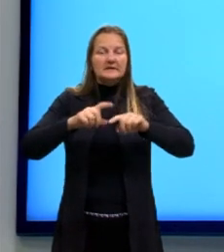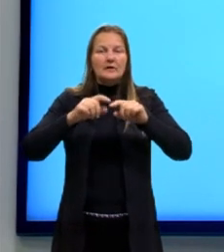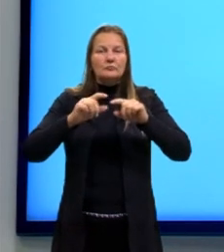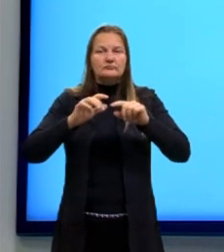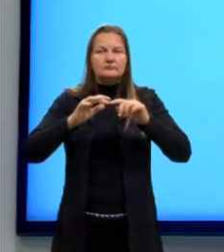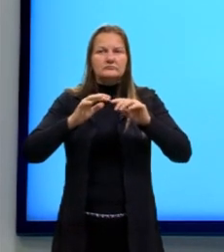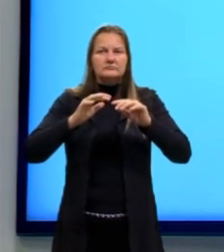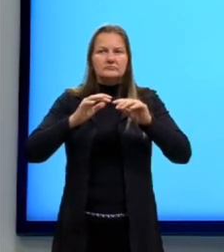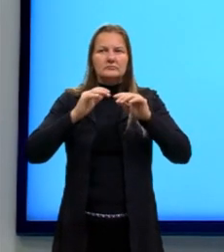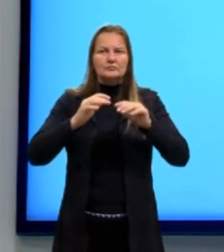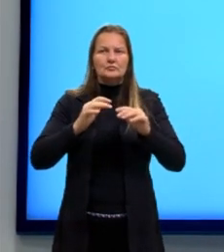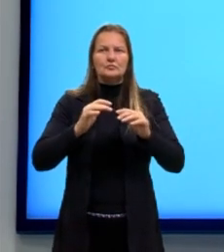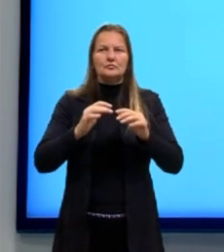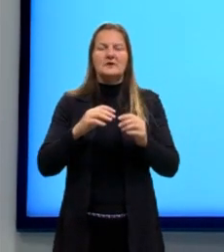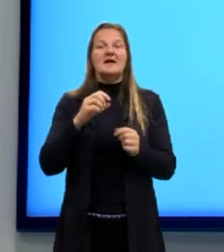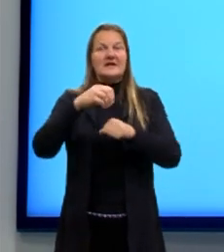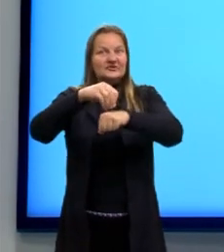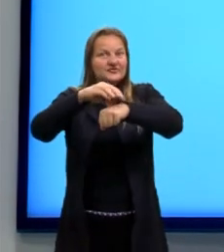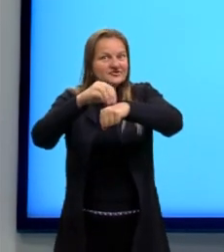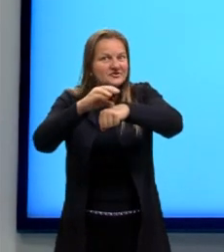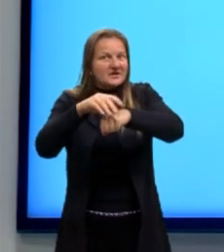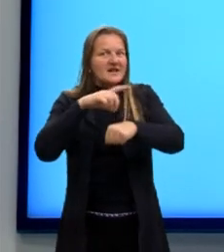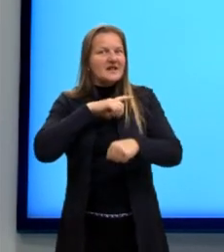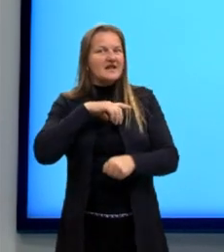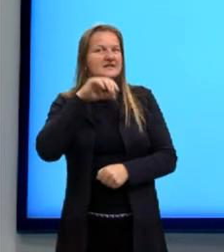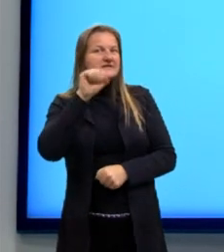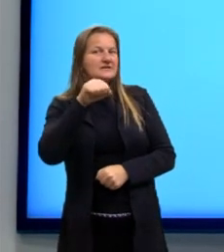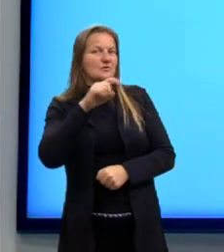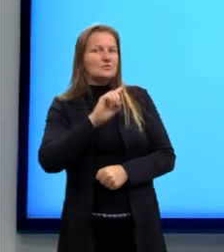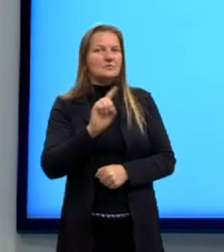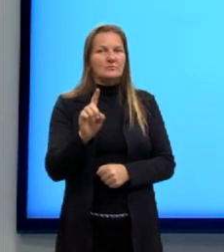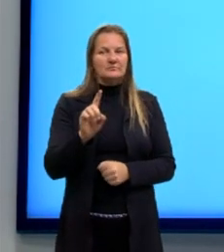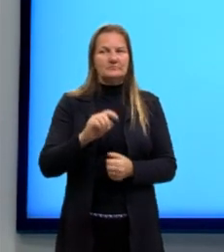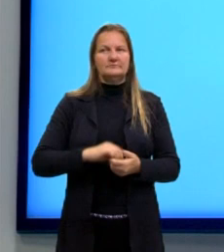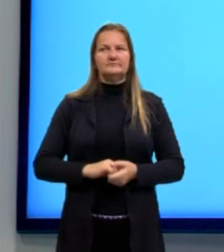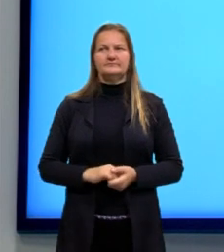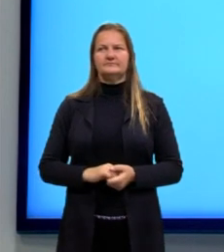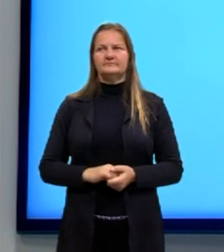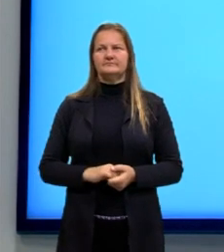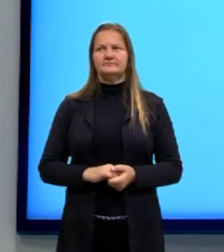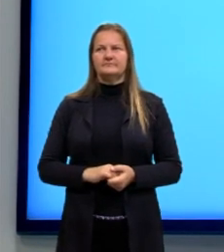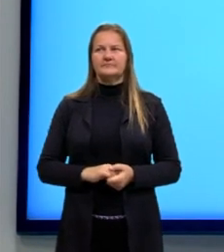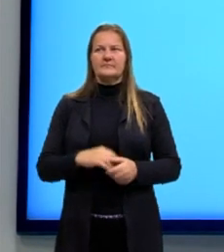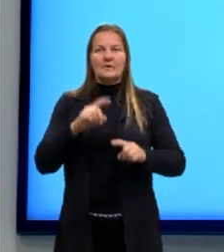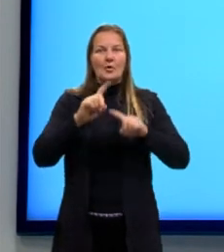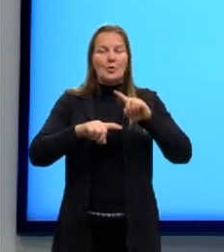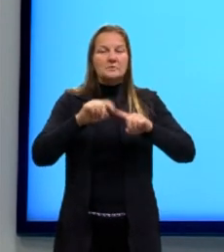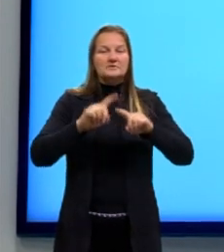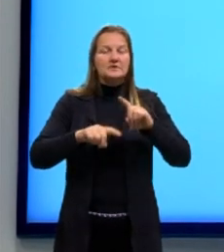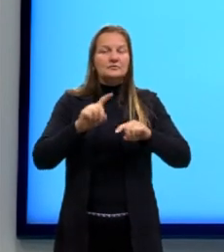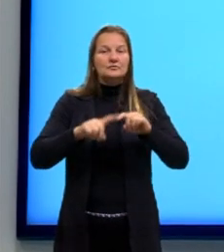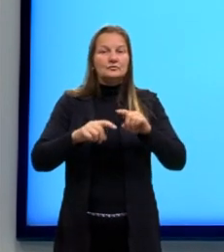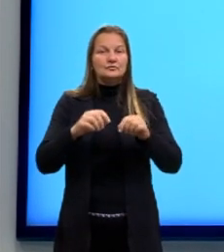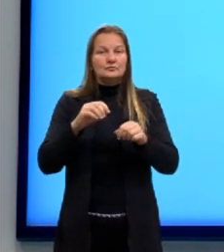já tem uma dica, né? Se vai haver ou não som no espaço. Objetos materiais.